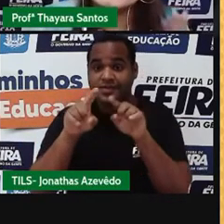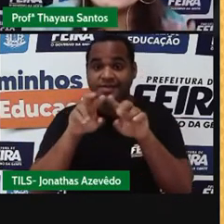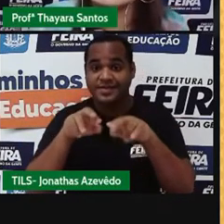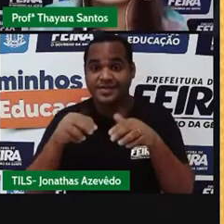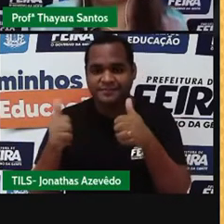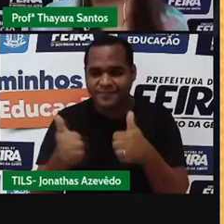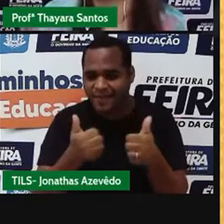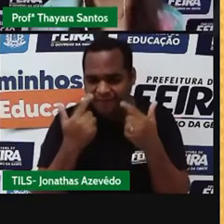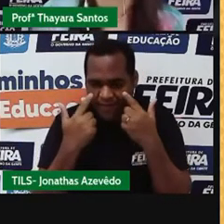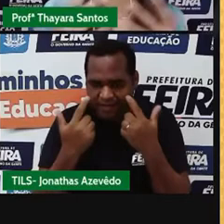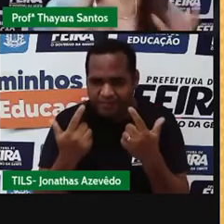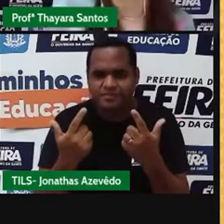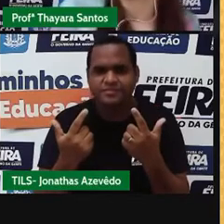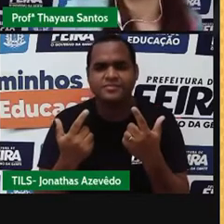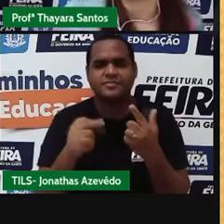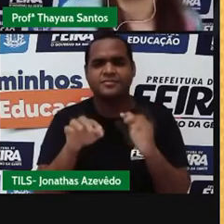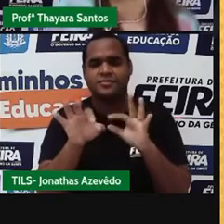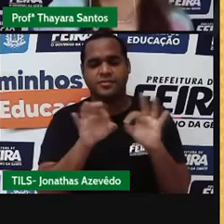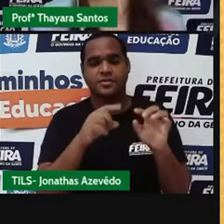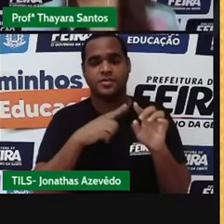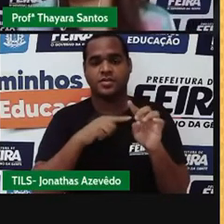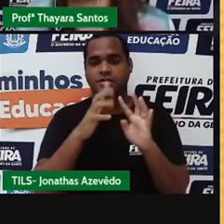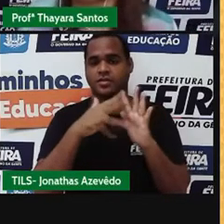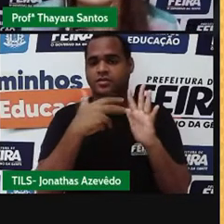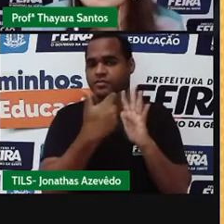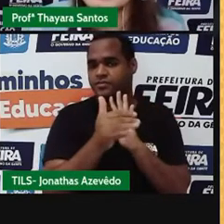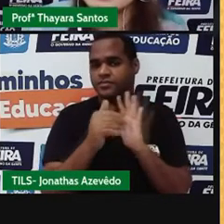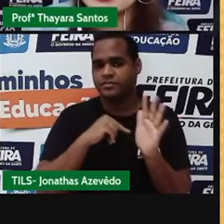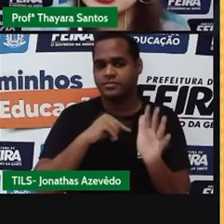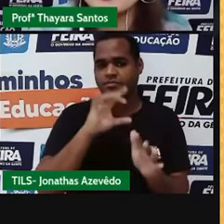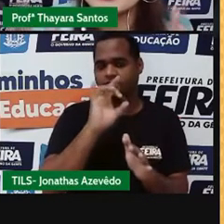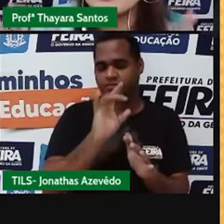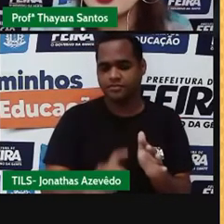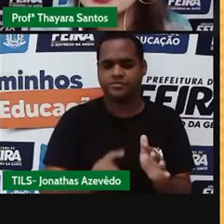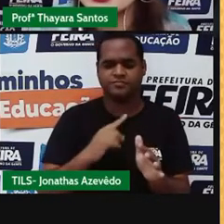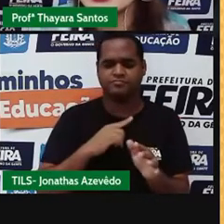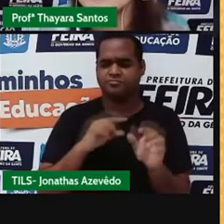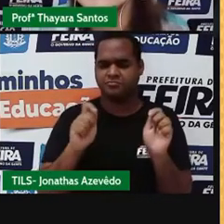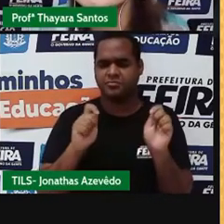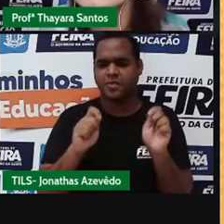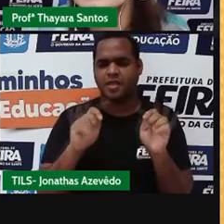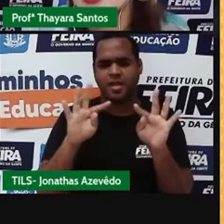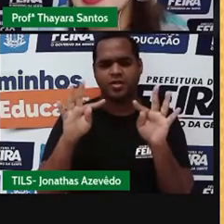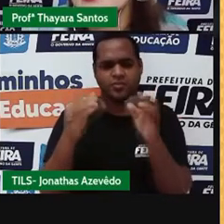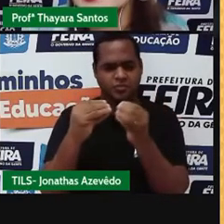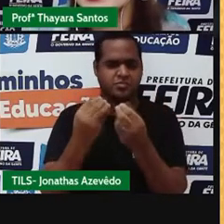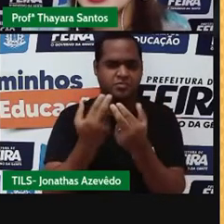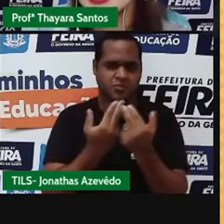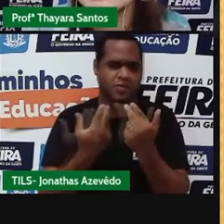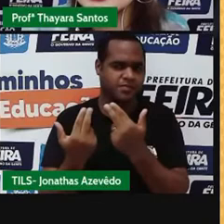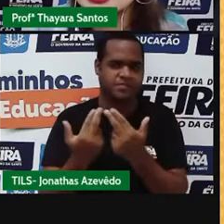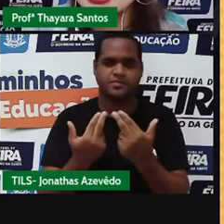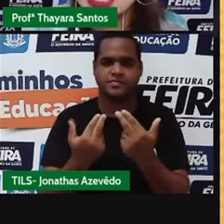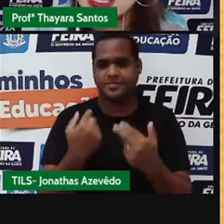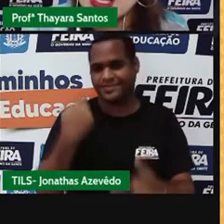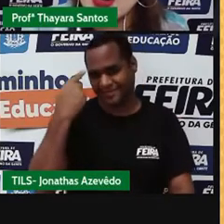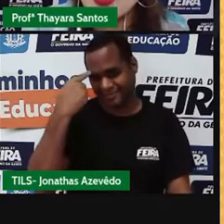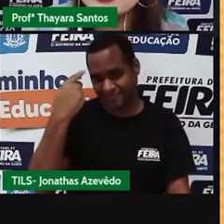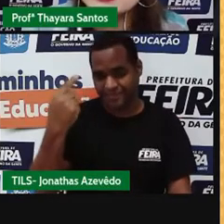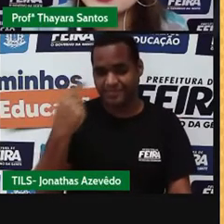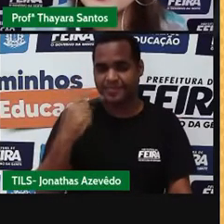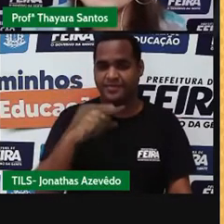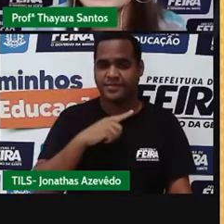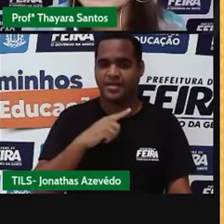Essa organização vai depender muito de qual tabela periódica você está olhando também, tá gente? Mas de uma forma geral, a organização é essa. A gente tem